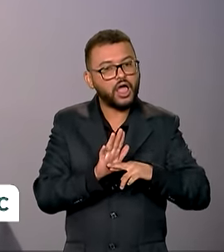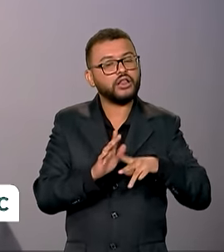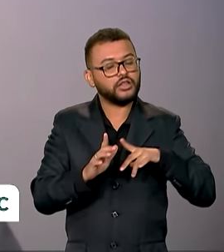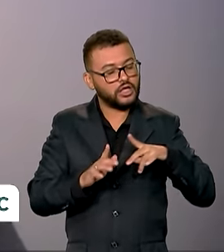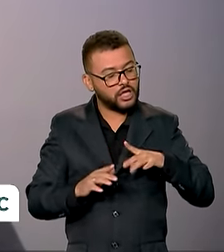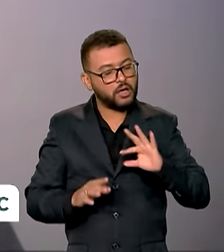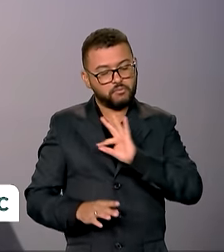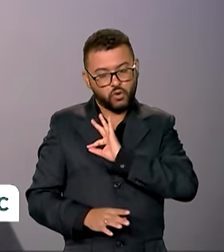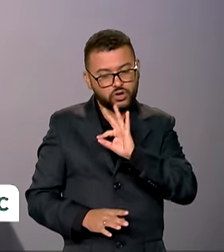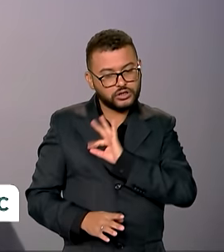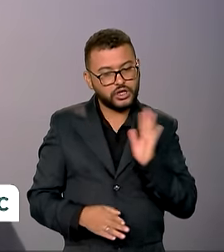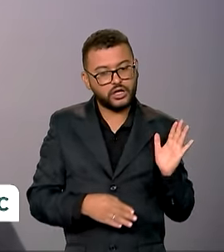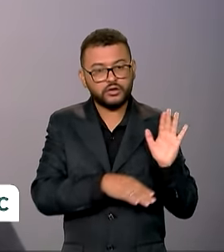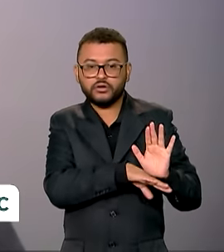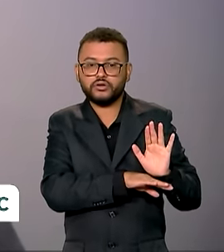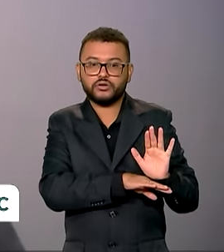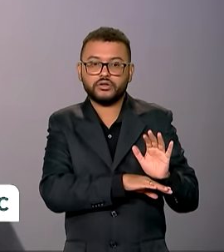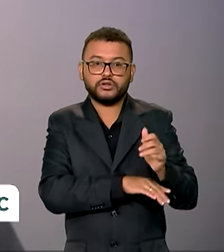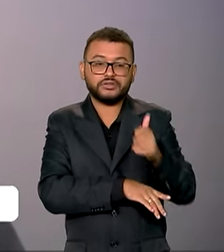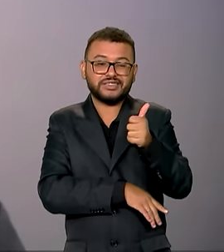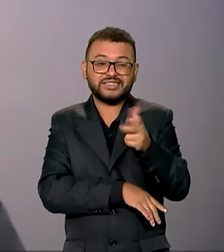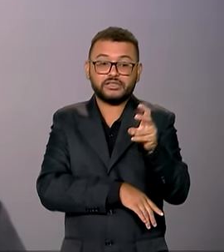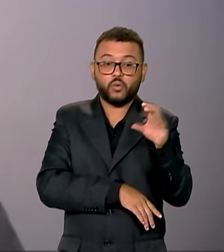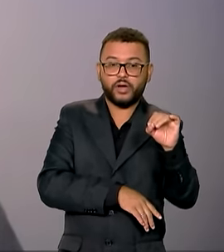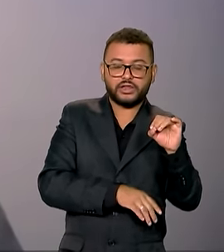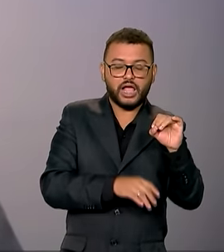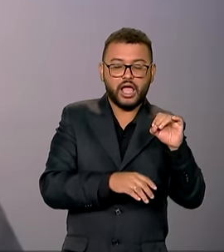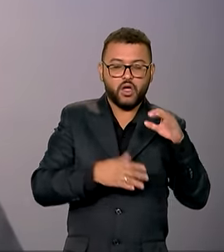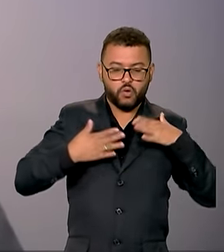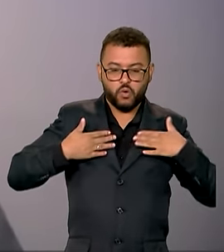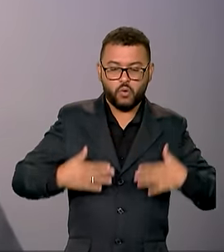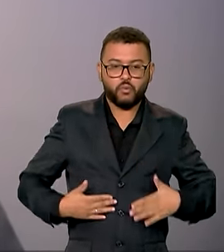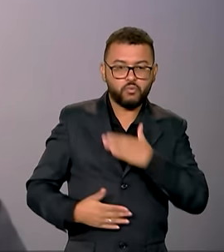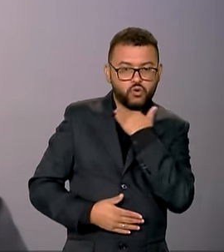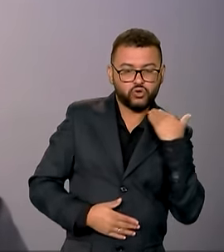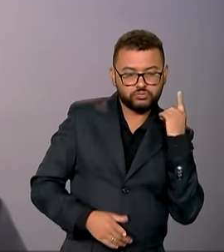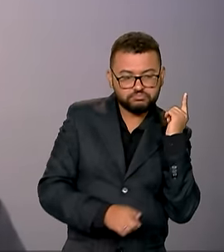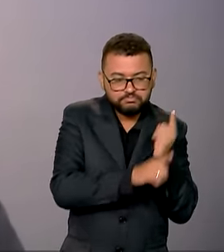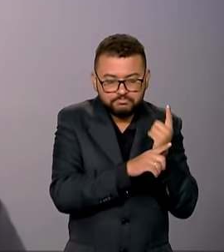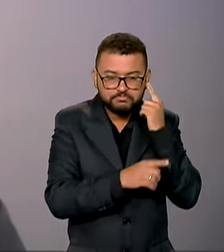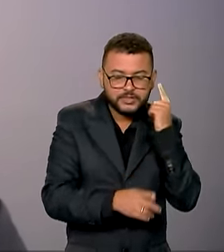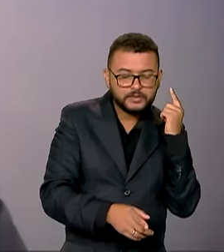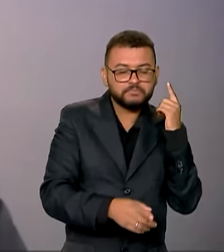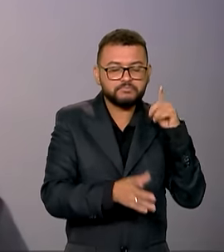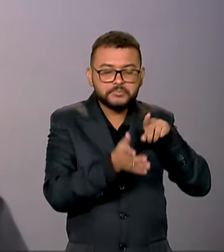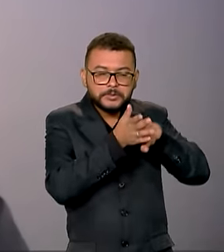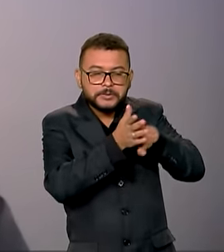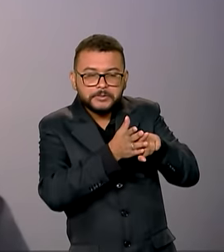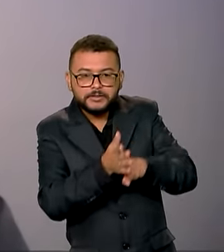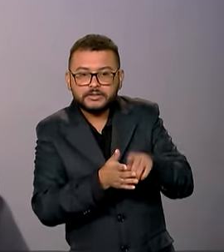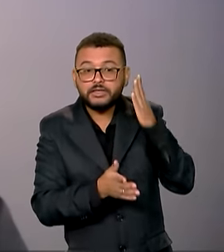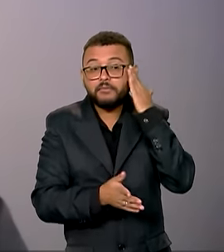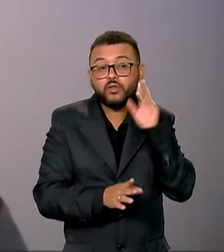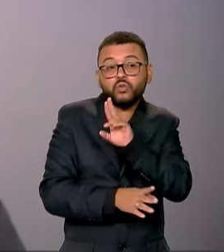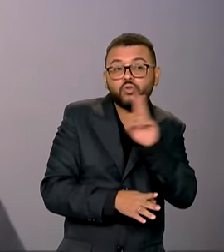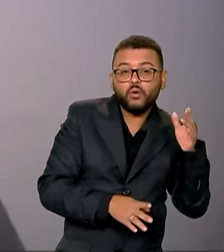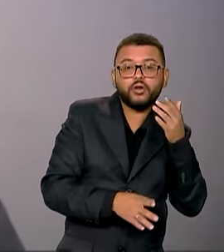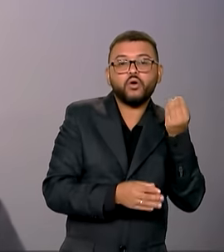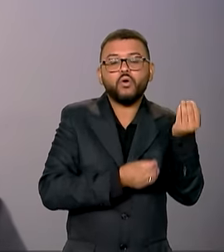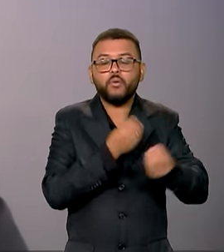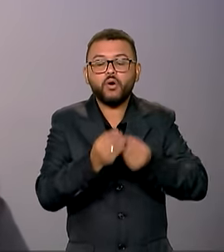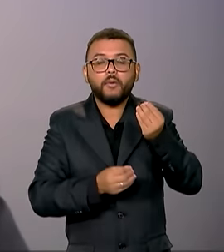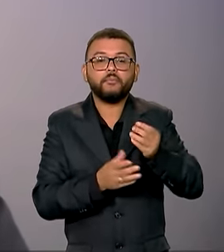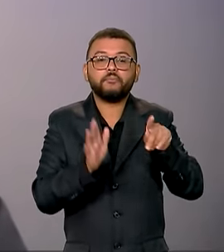Forças Armadas. Tem 150 ossadas a serem periciadas na Holanda. Tem 27